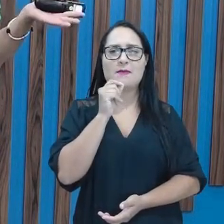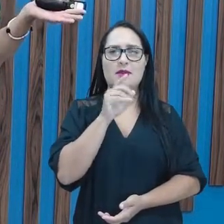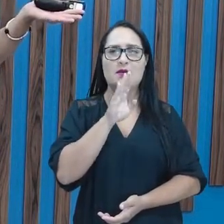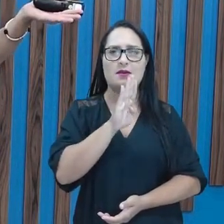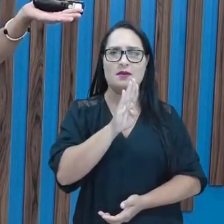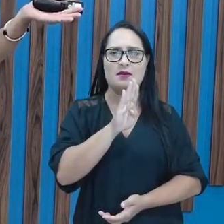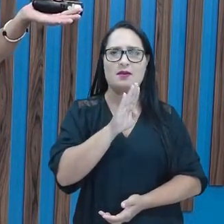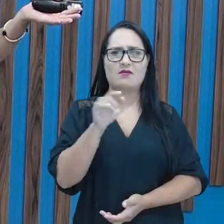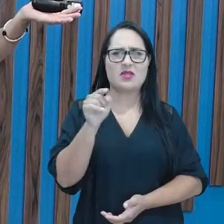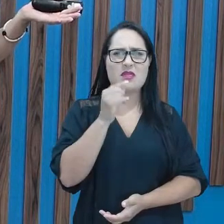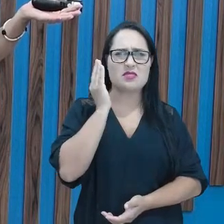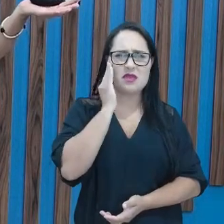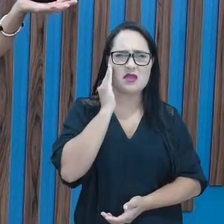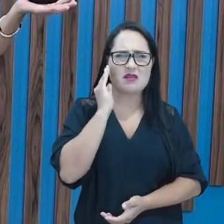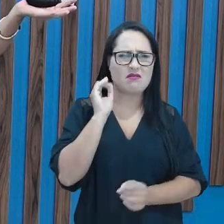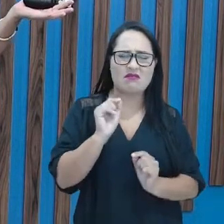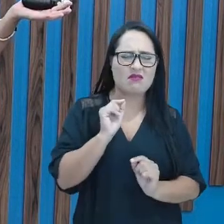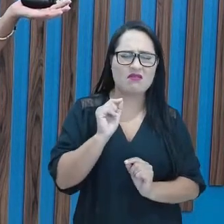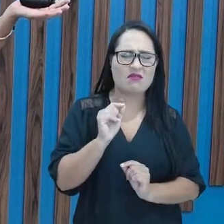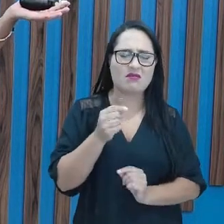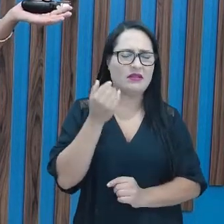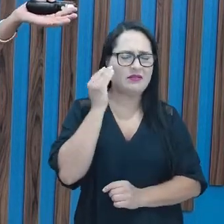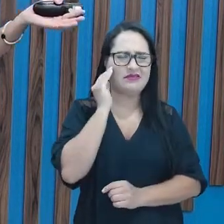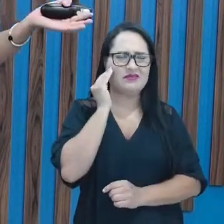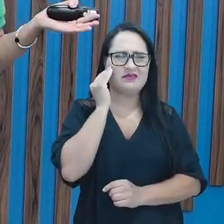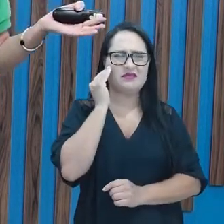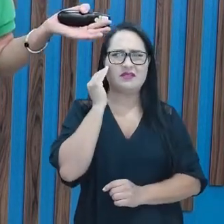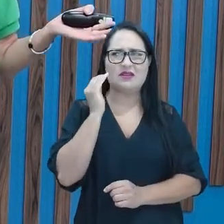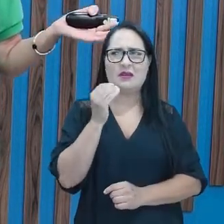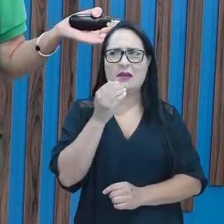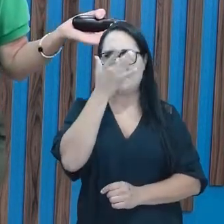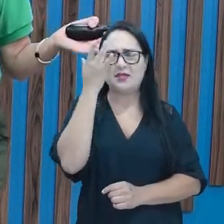Você entende alguma coisa? Se alguém chegar junto de você e ficar.